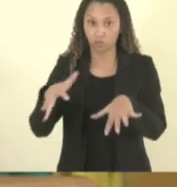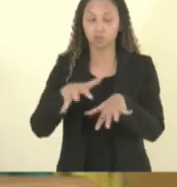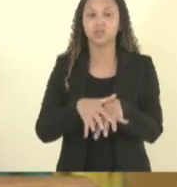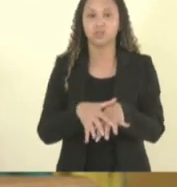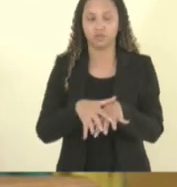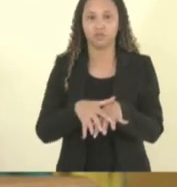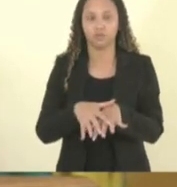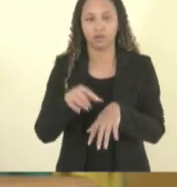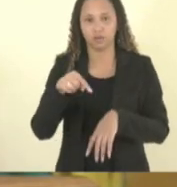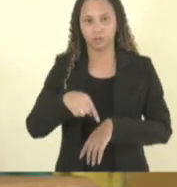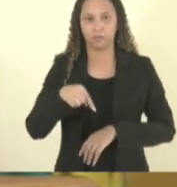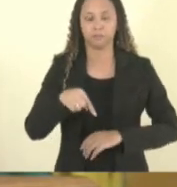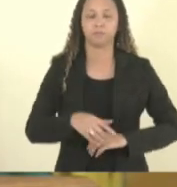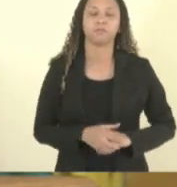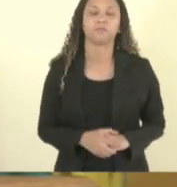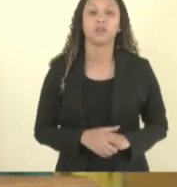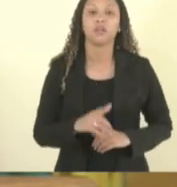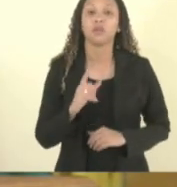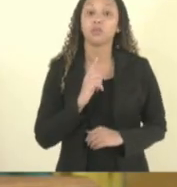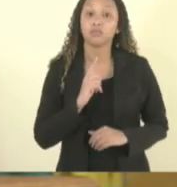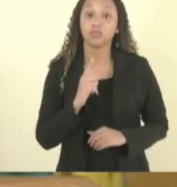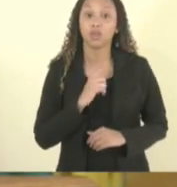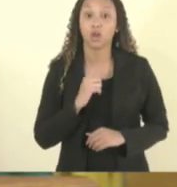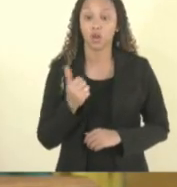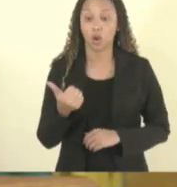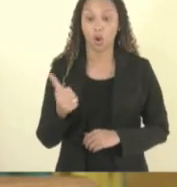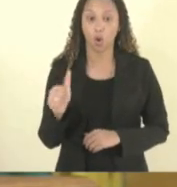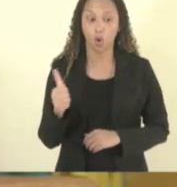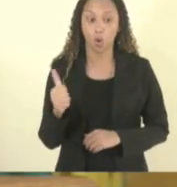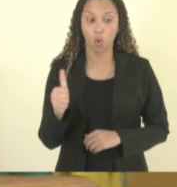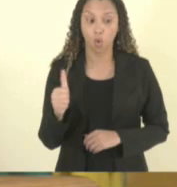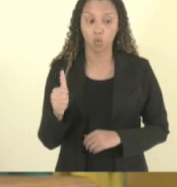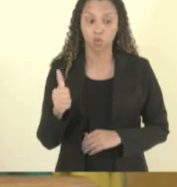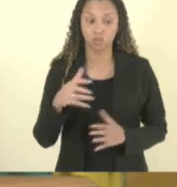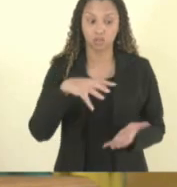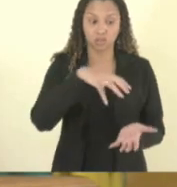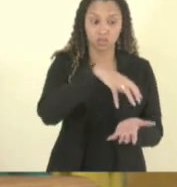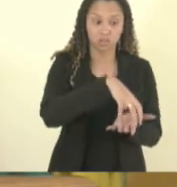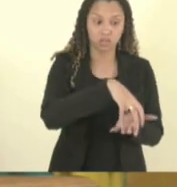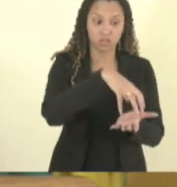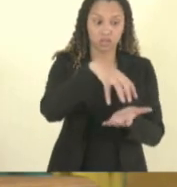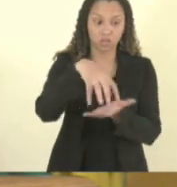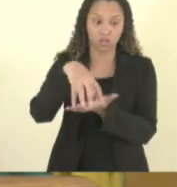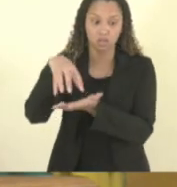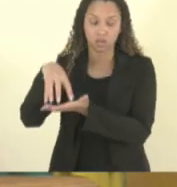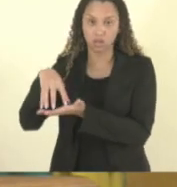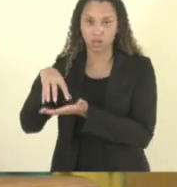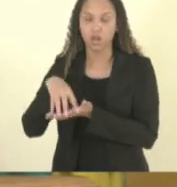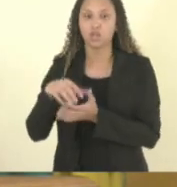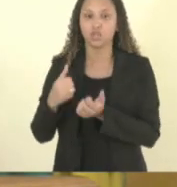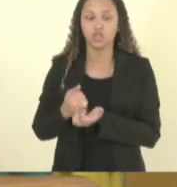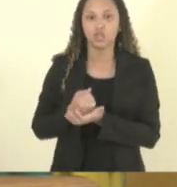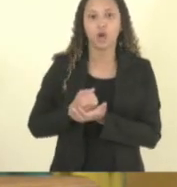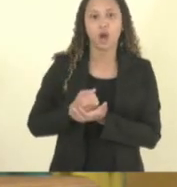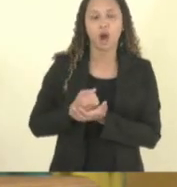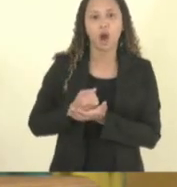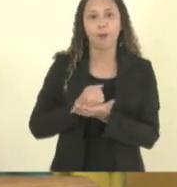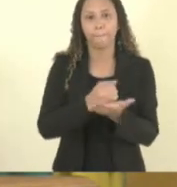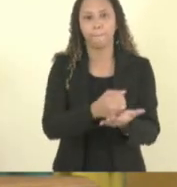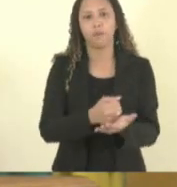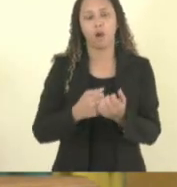nós temos 11 núcleo estadual de apoio pedagógico à inclusão escolar